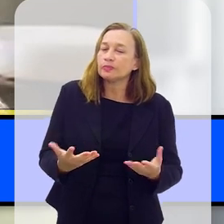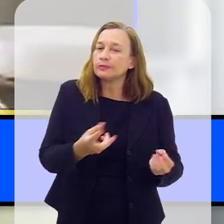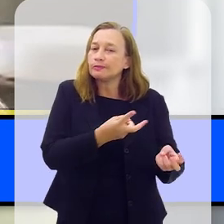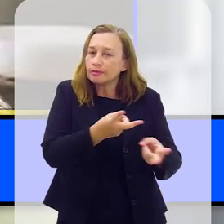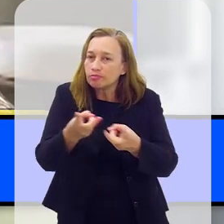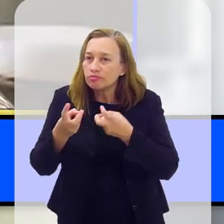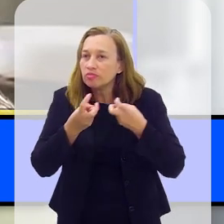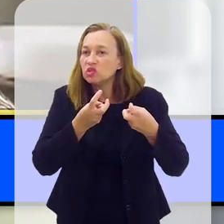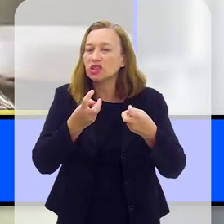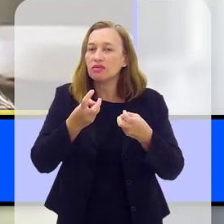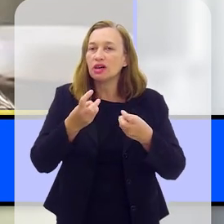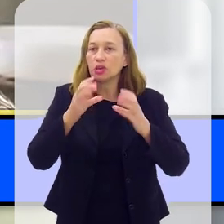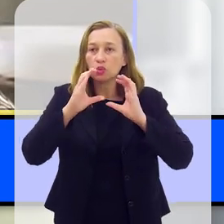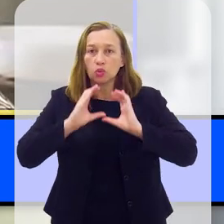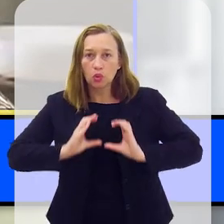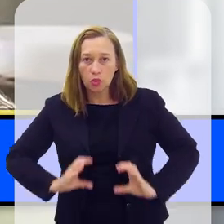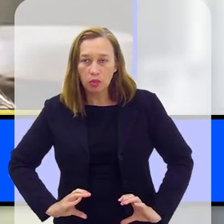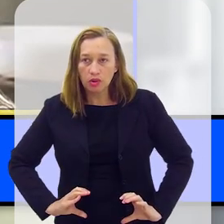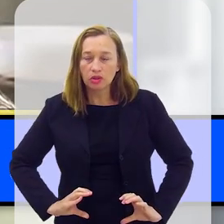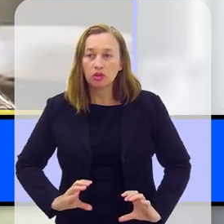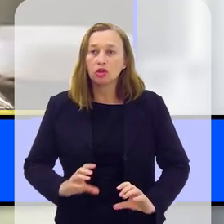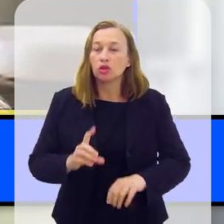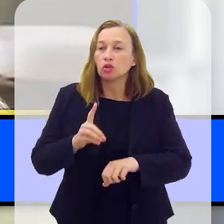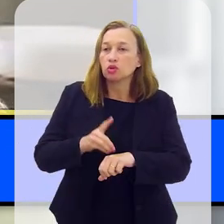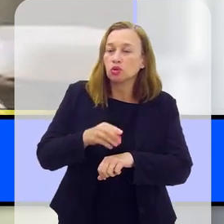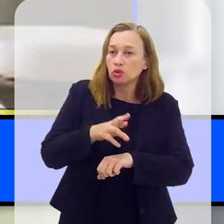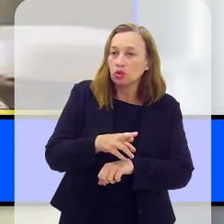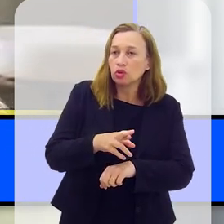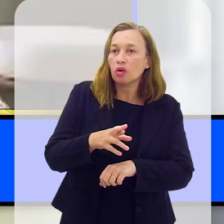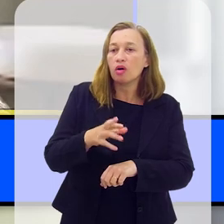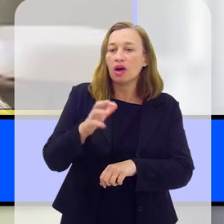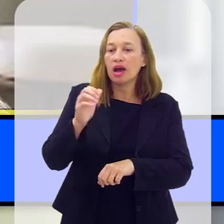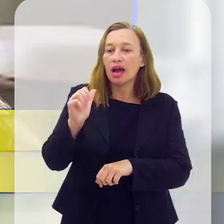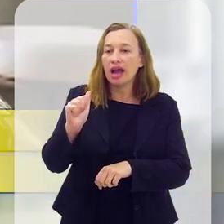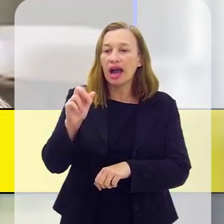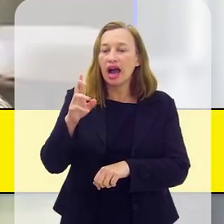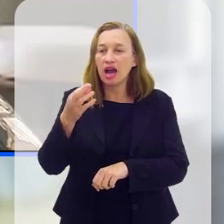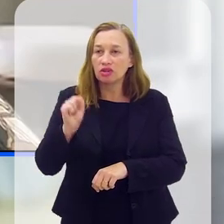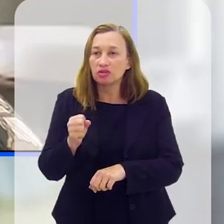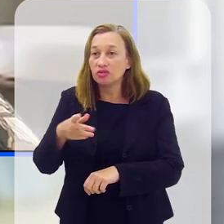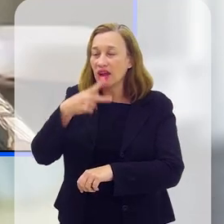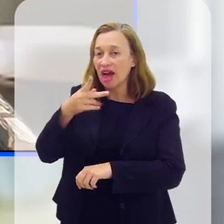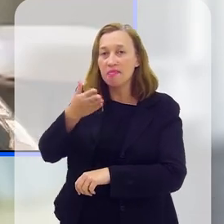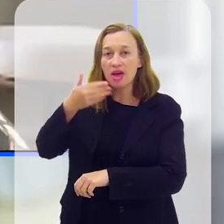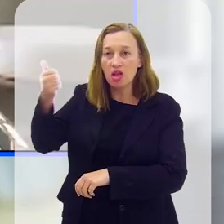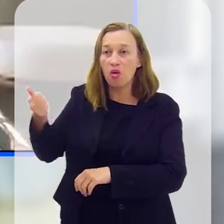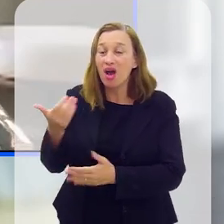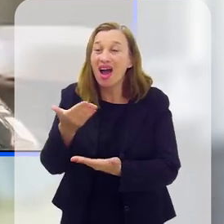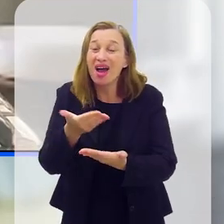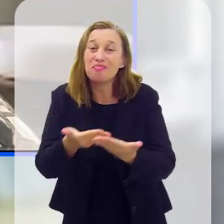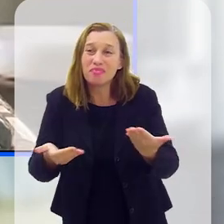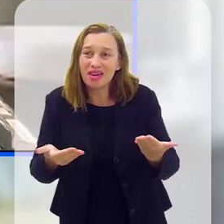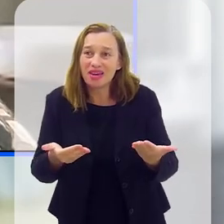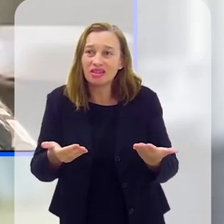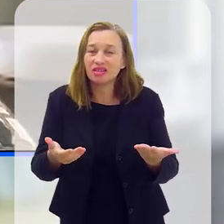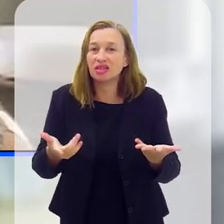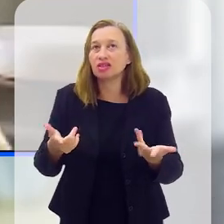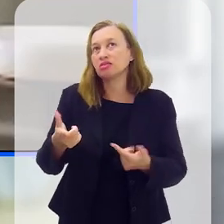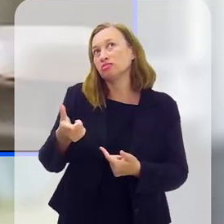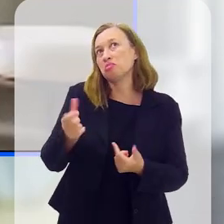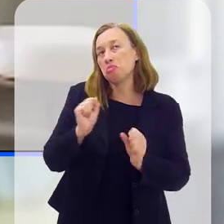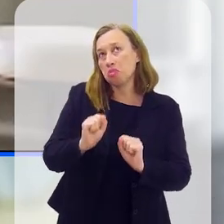a ser observado, né, num comportamento, que o doutor Carlos pode até falar muito melhor, que é justamente a queda no rendimento, seja ele